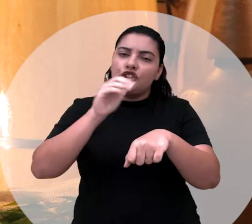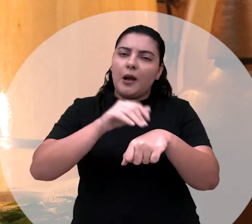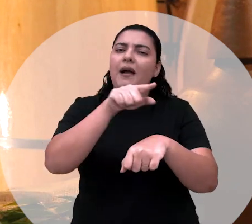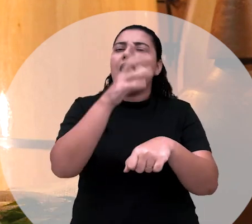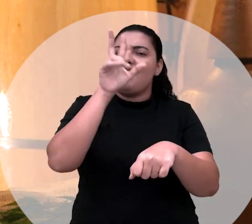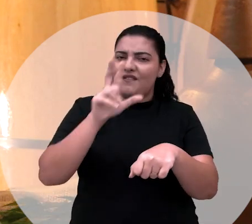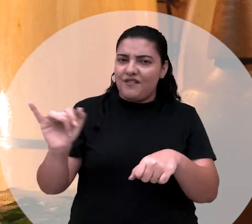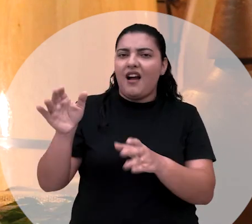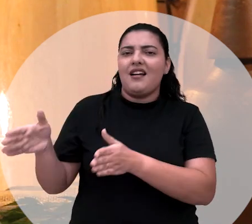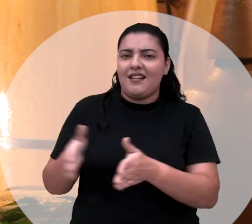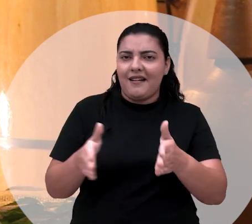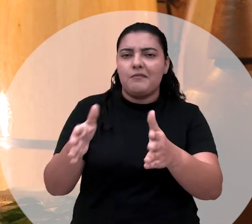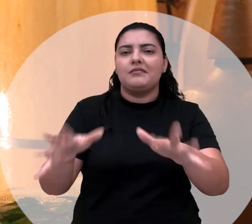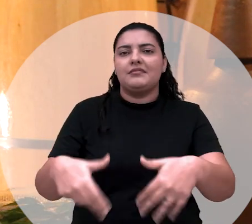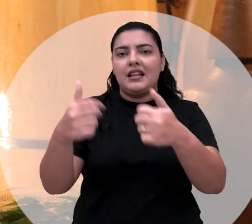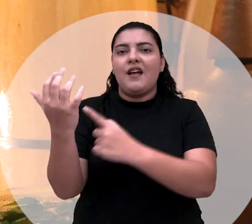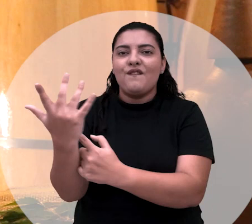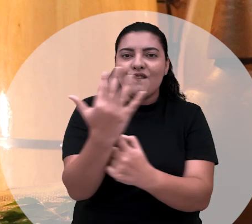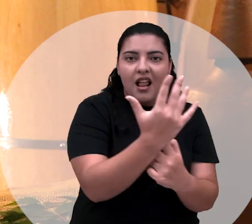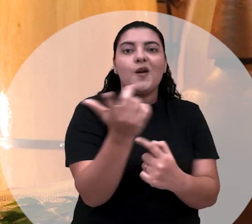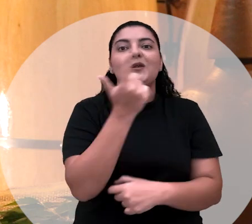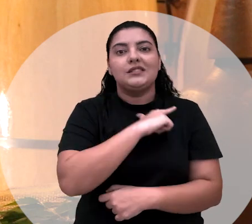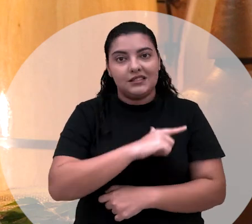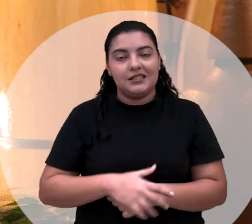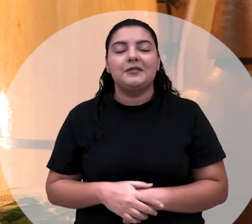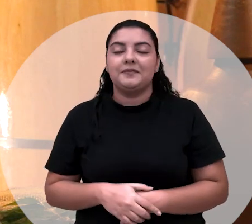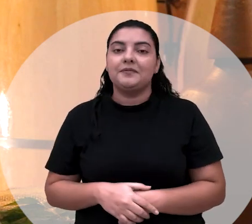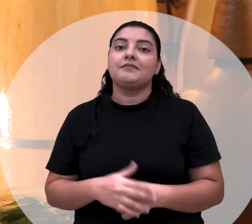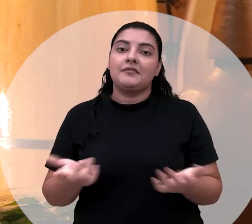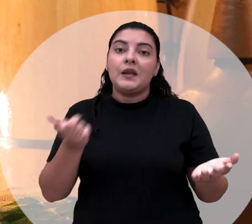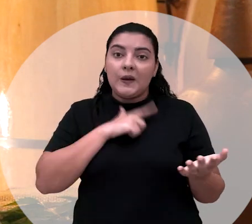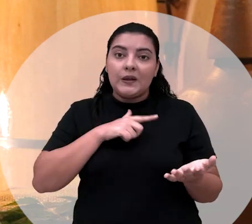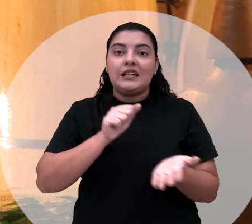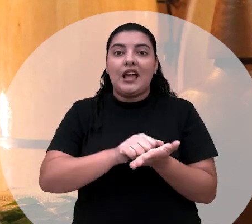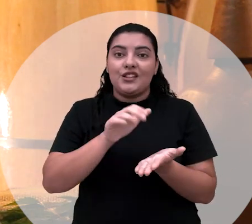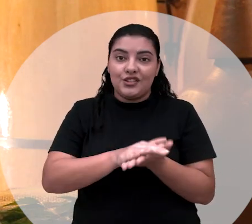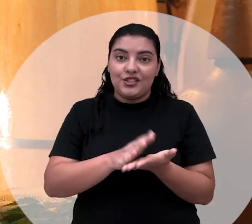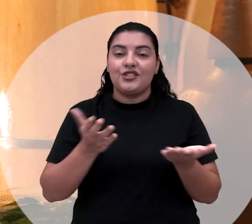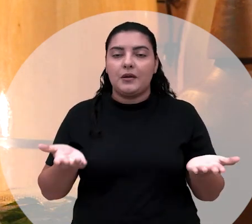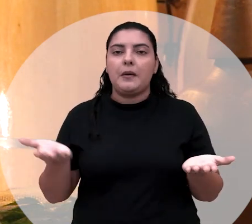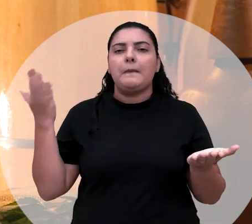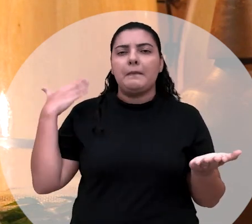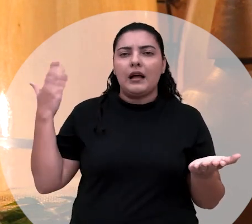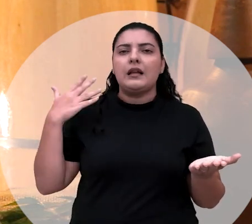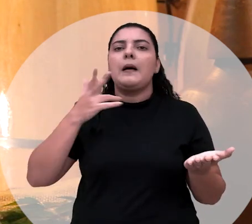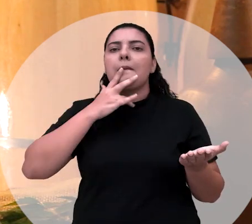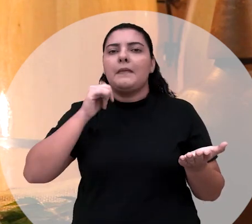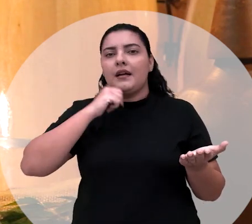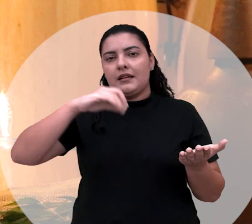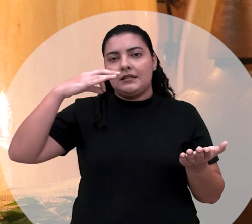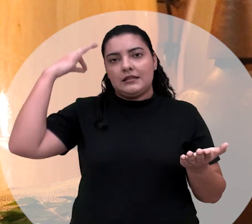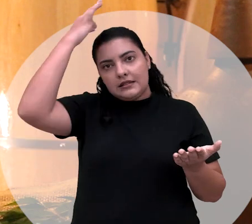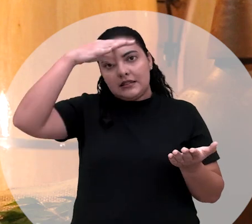vai saber lhe dar o caminho para essas três velas acesas. E assim, eu não consegui tirar meu registro. E assim, antigamente, os pais de santo da gente, eles não